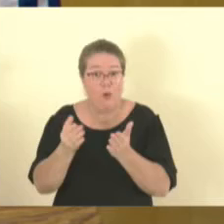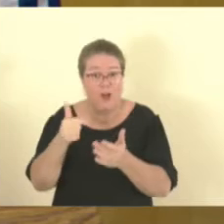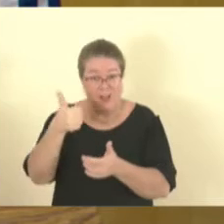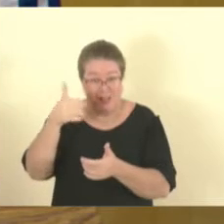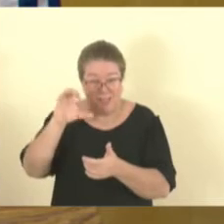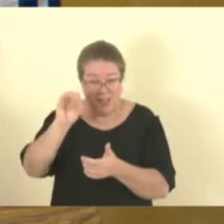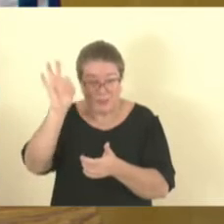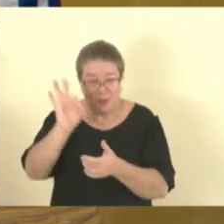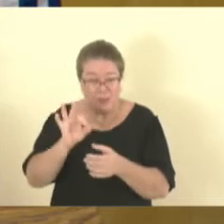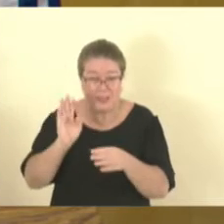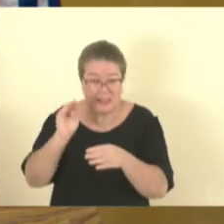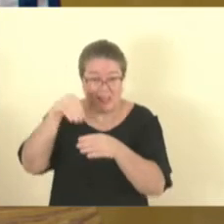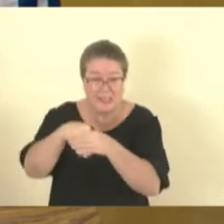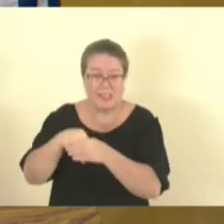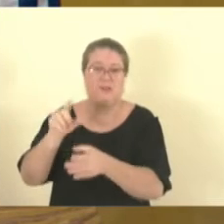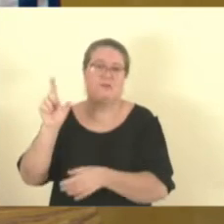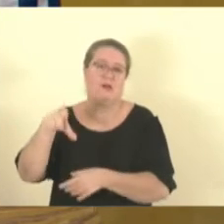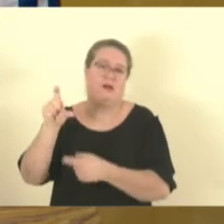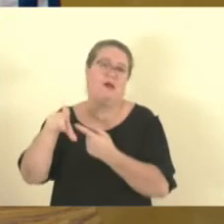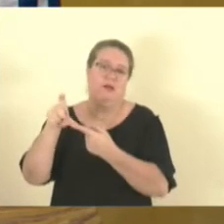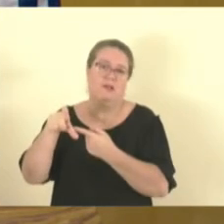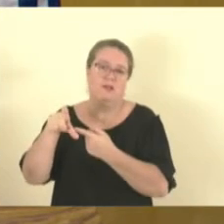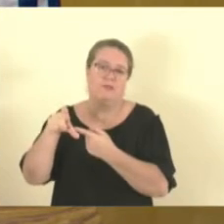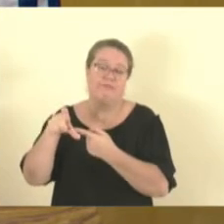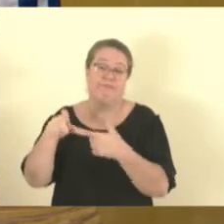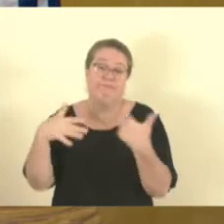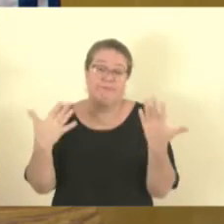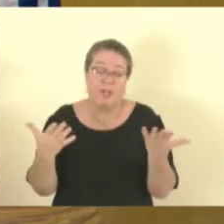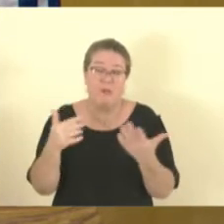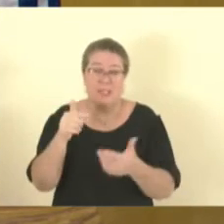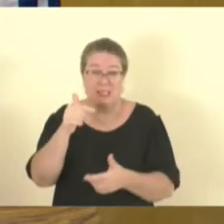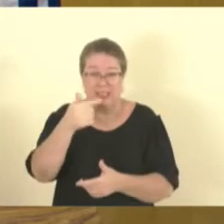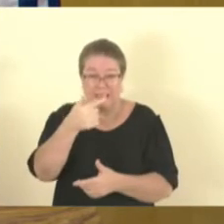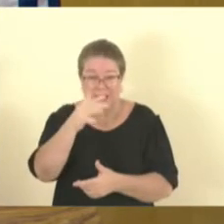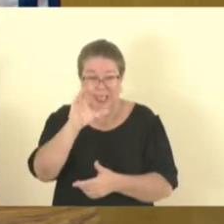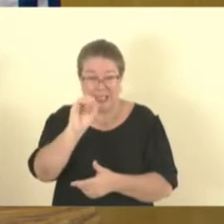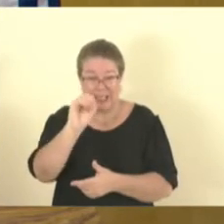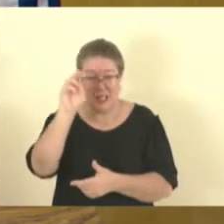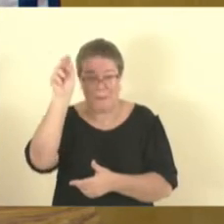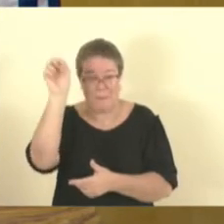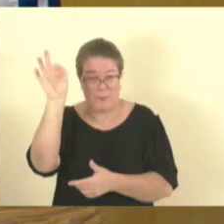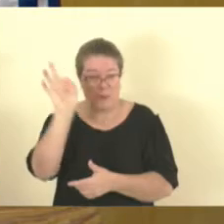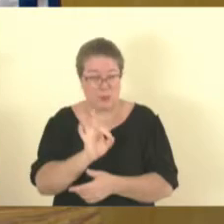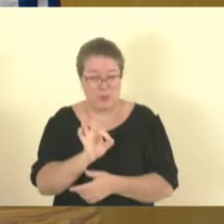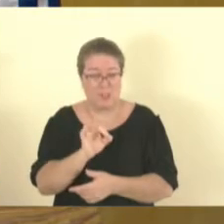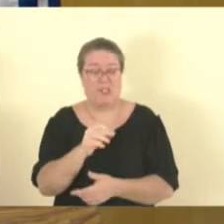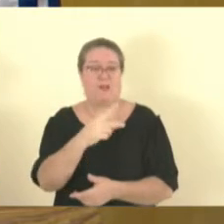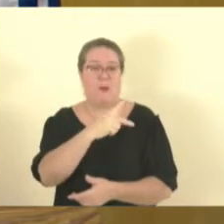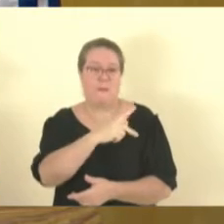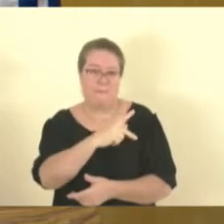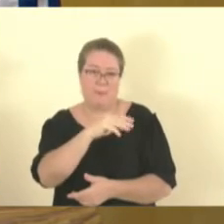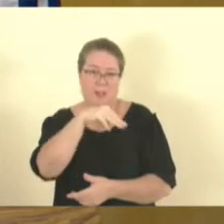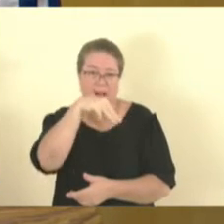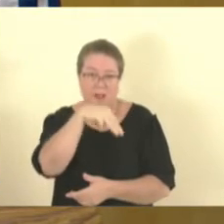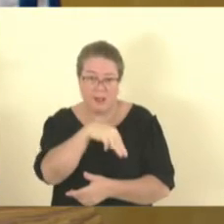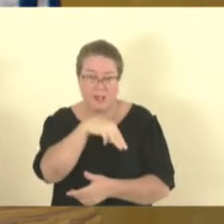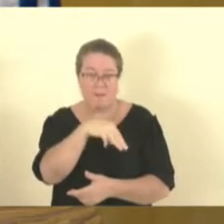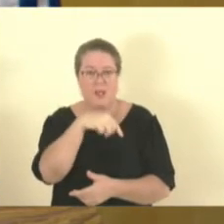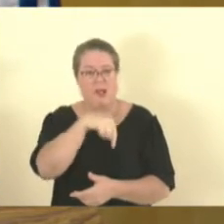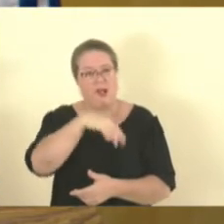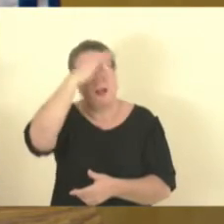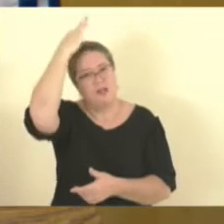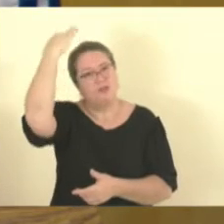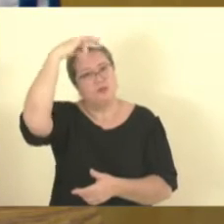o que negativou grande parte, cerca de 70% dos militares estaduais que fazem uso